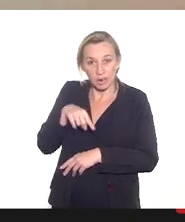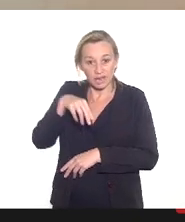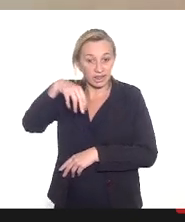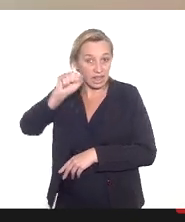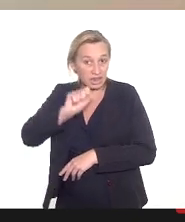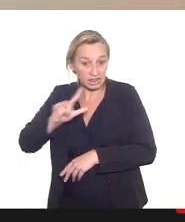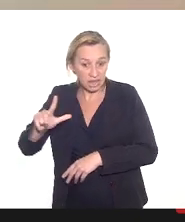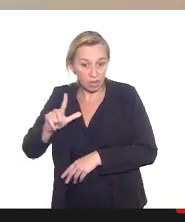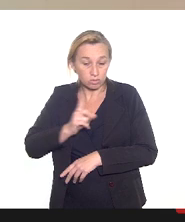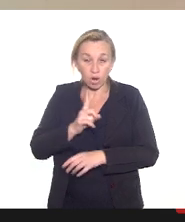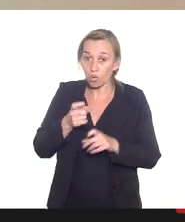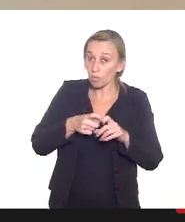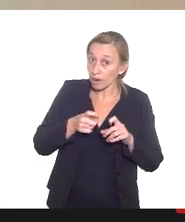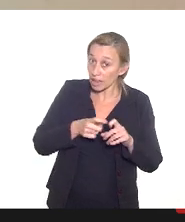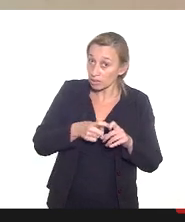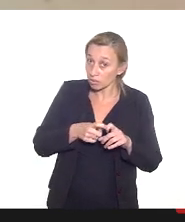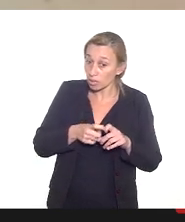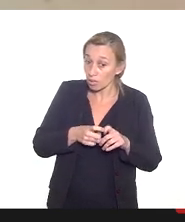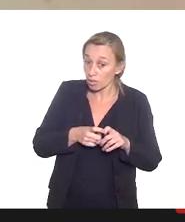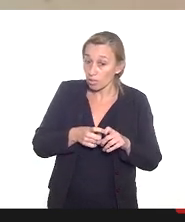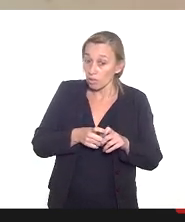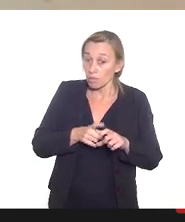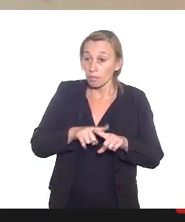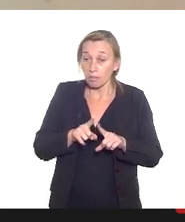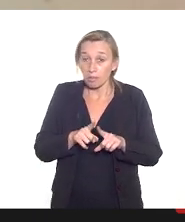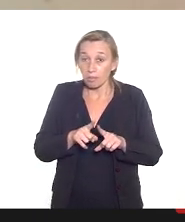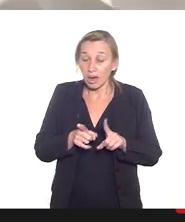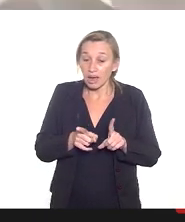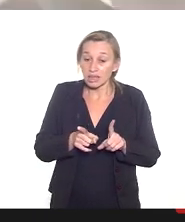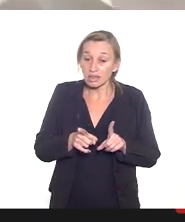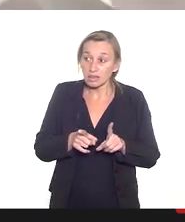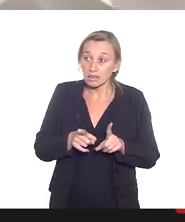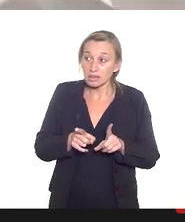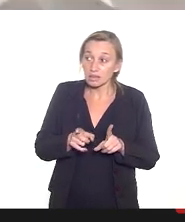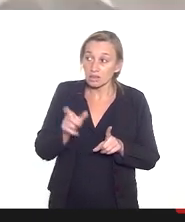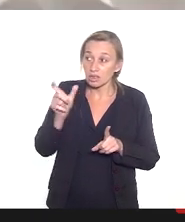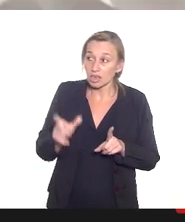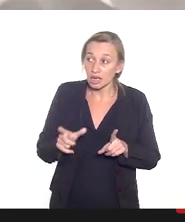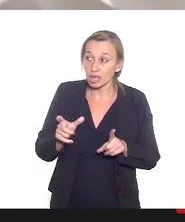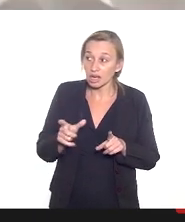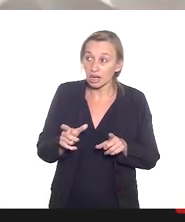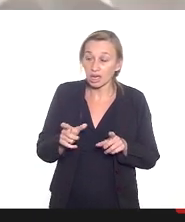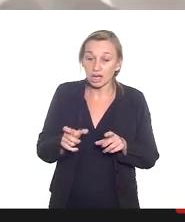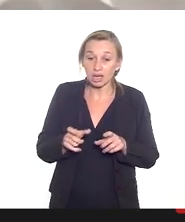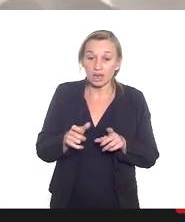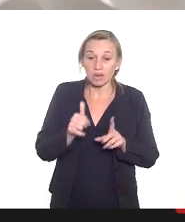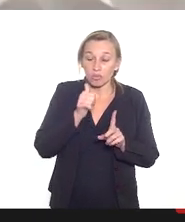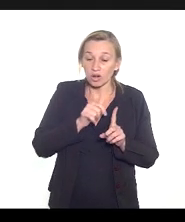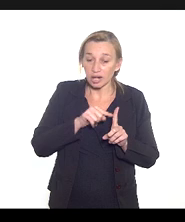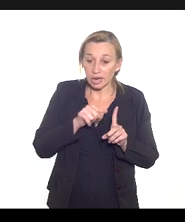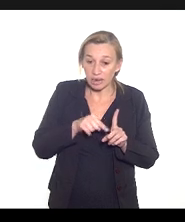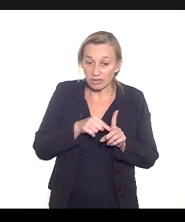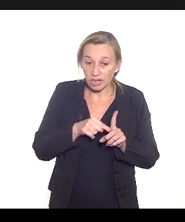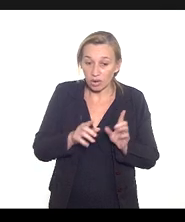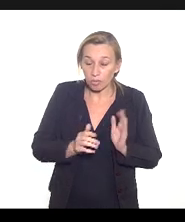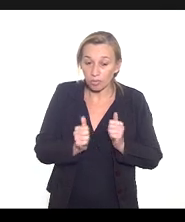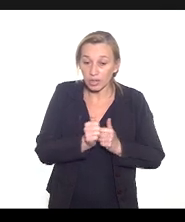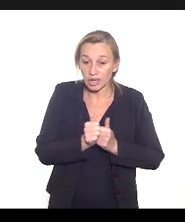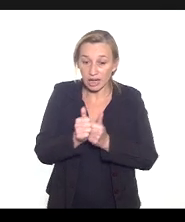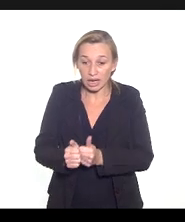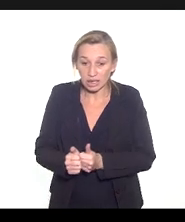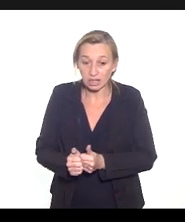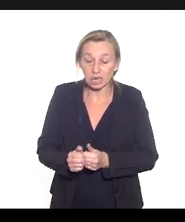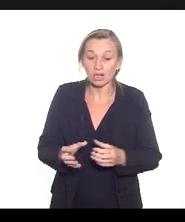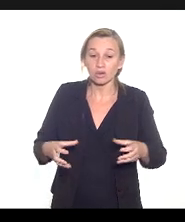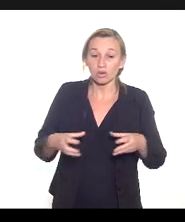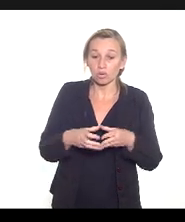necessariamente o médico que cuida mas por exemplo aquela gestante que é acompanhada na equipe de saúde da família que é equipe de